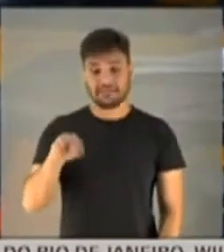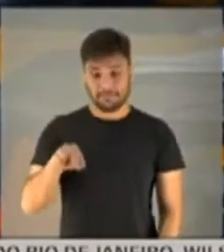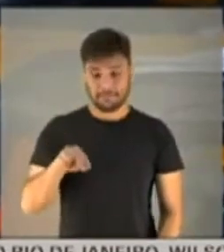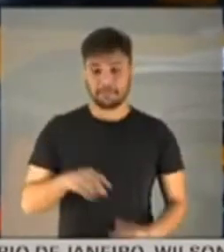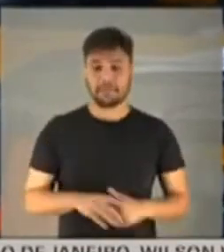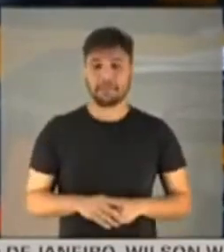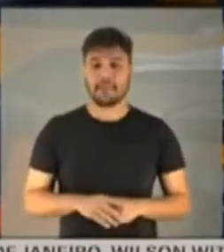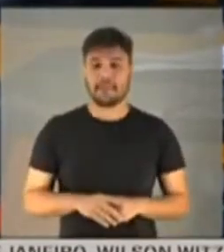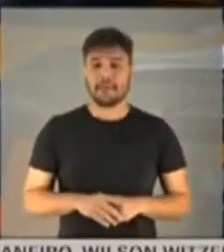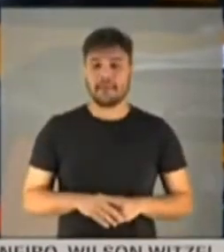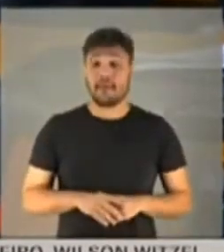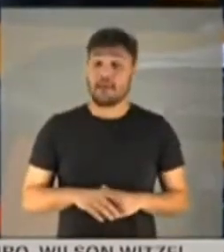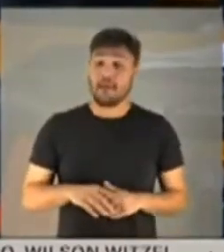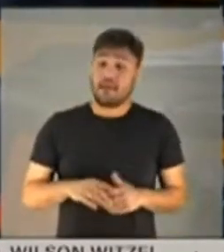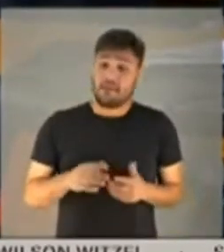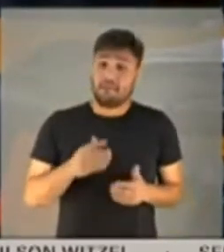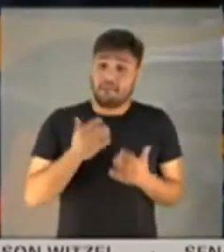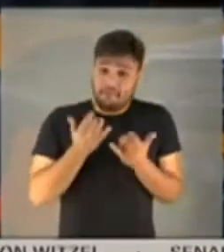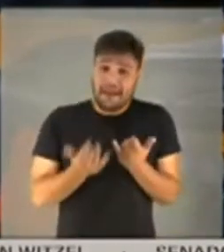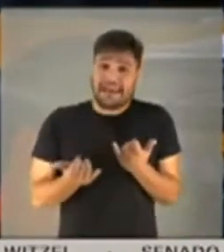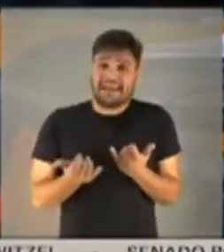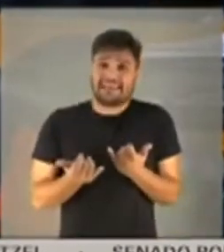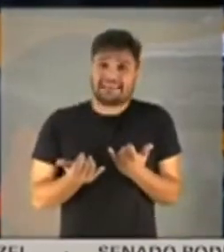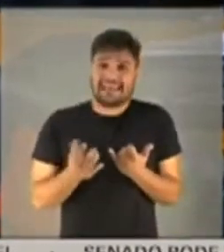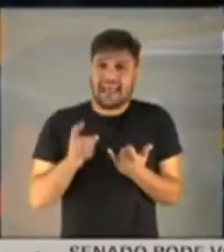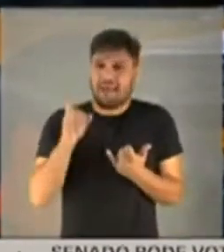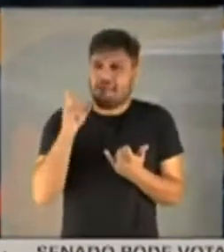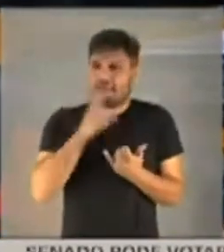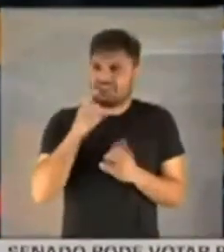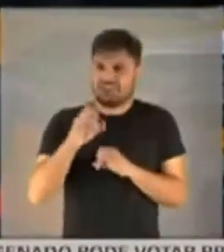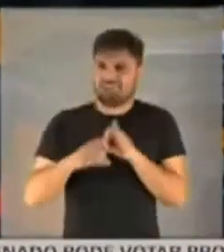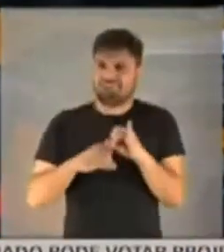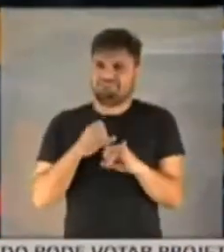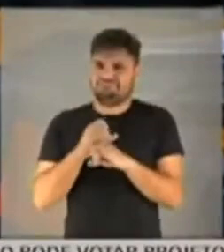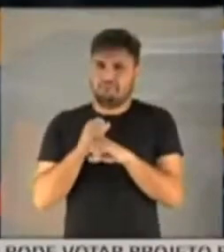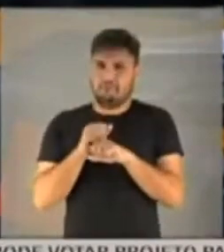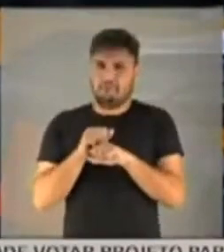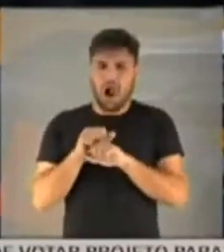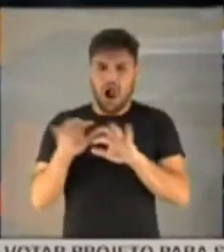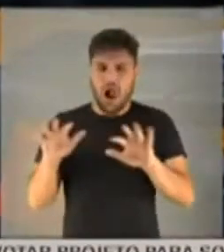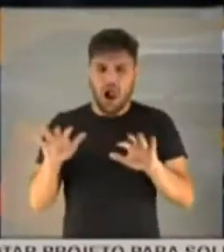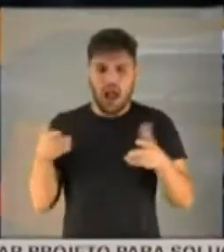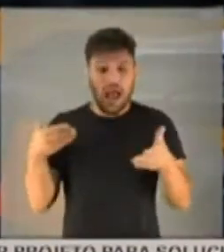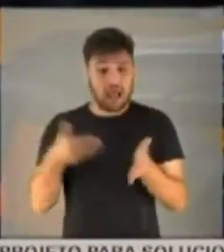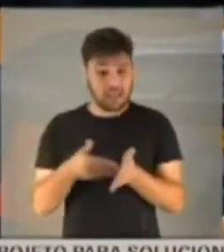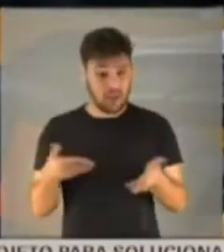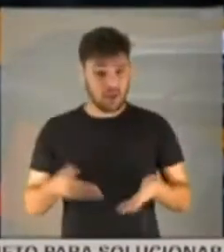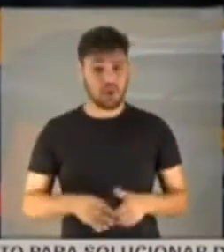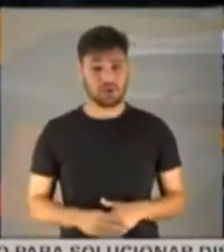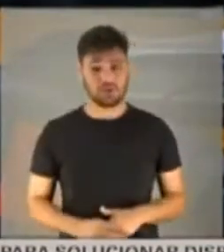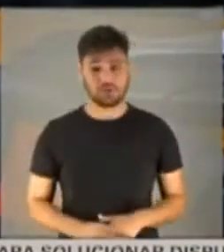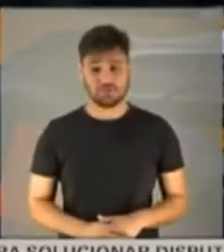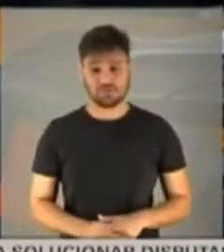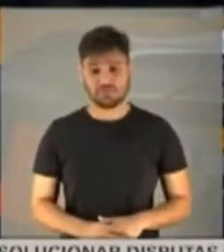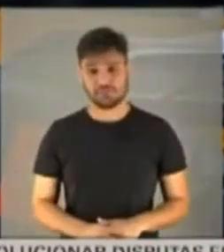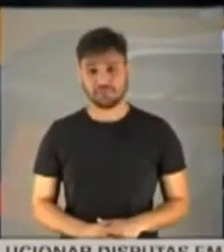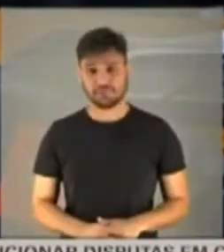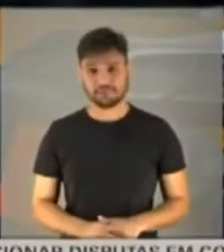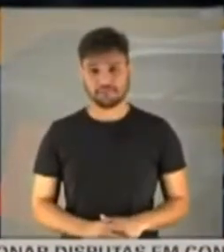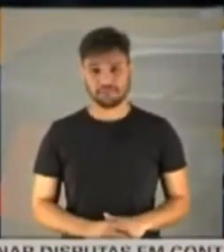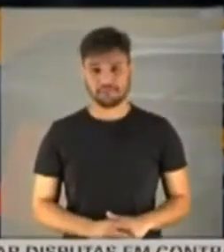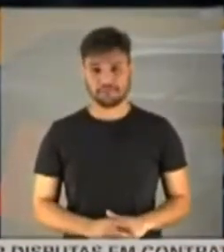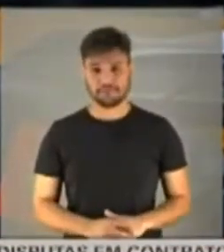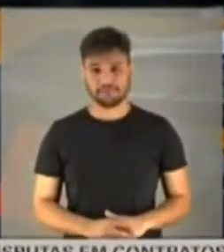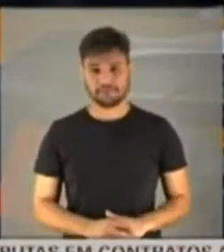me parece ser o maior fake news até agora no âmbito dessa